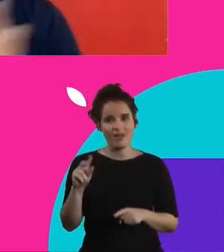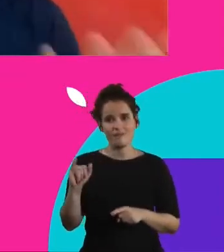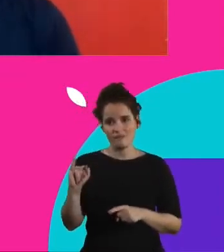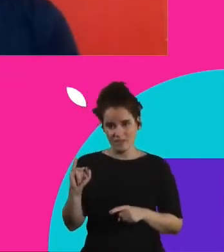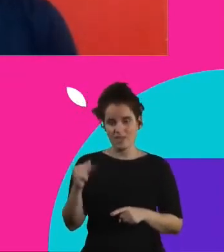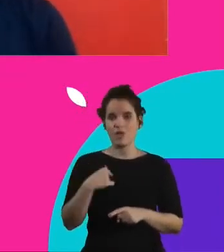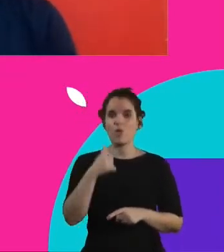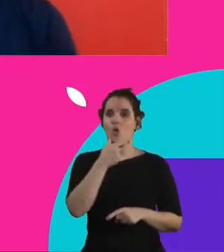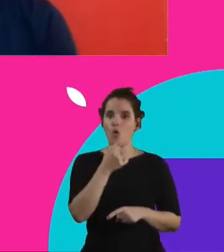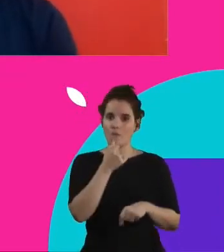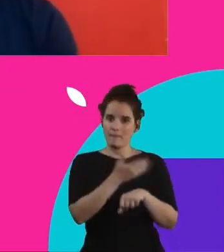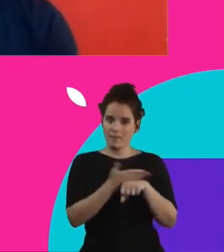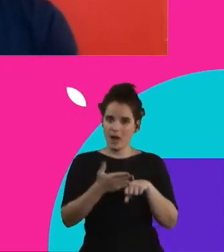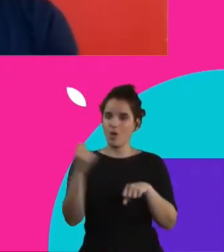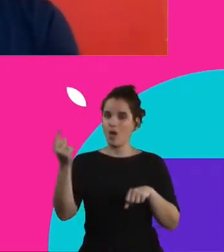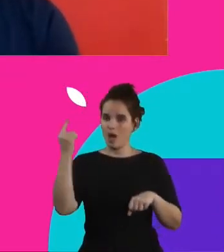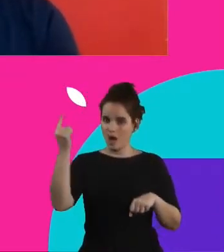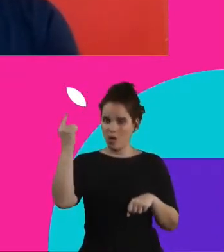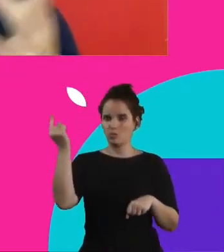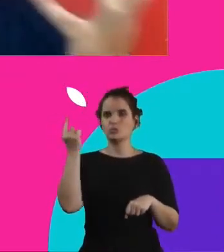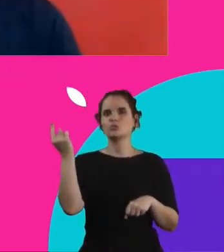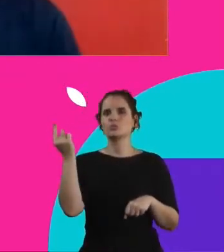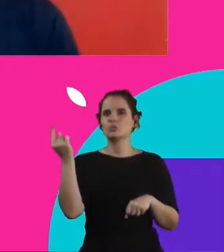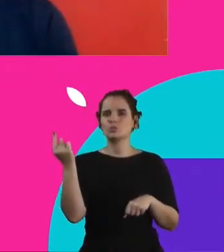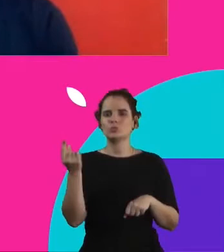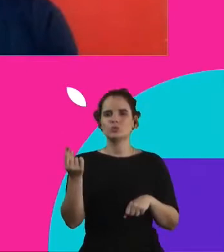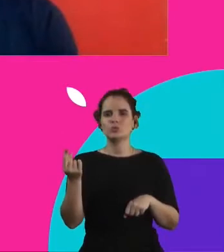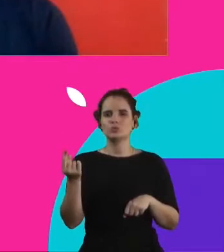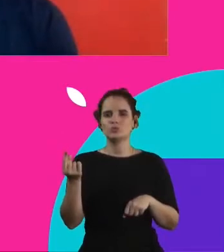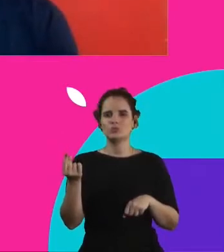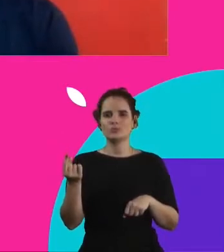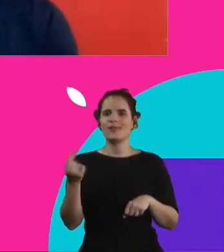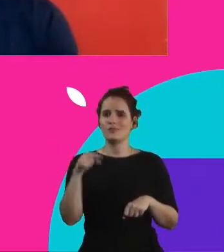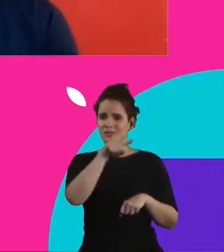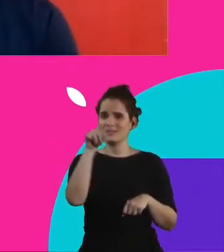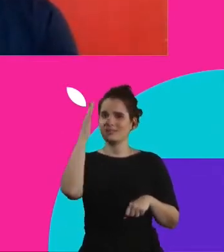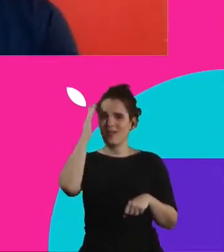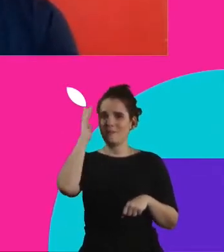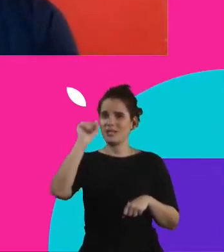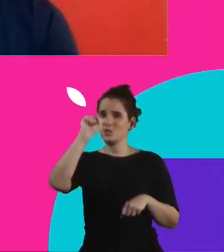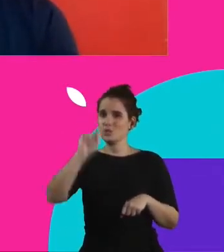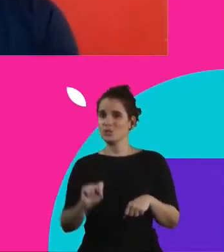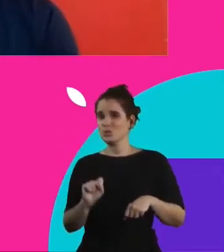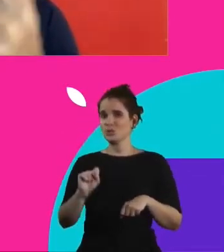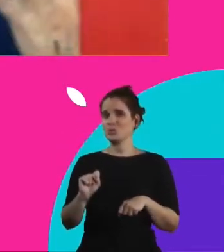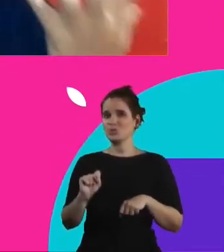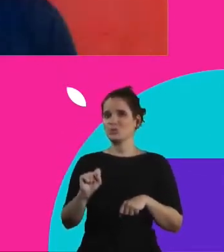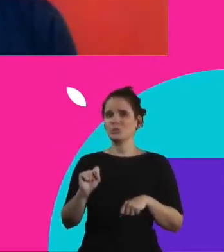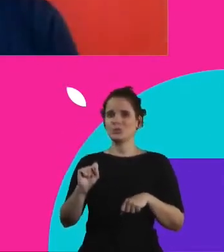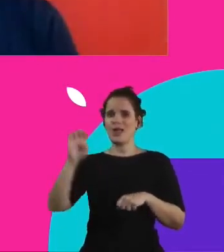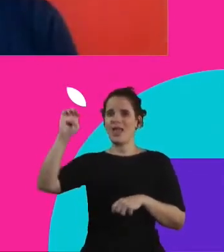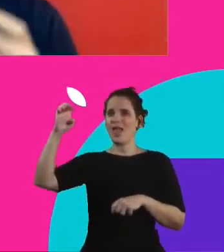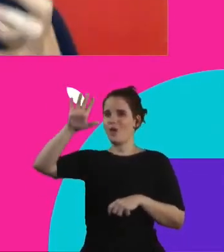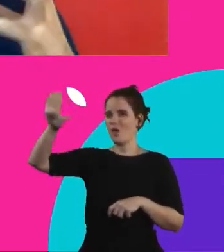eu sou um homem branco, de estatura alta, geralmente muitos dos que chegaram ao sul do Brasil, que vieram da Europa. Meus olhos